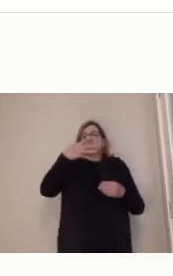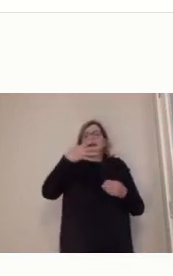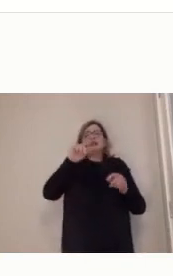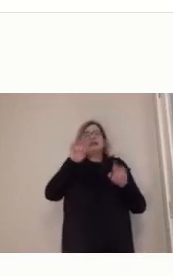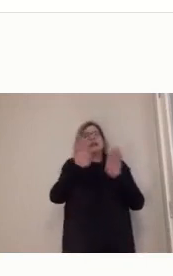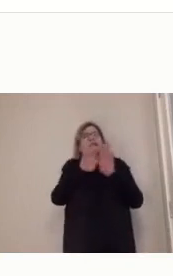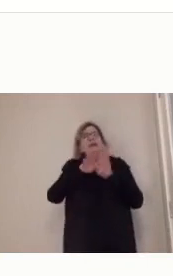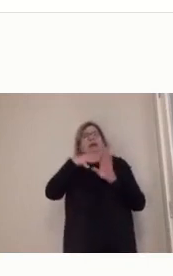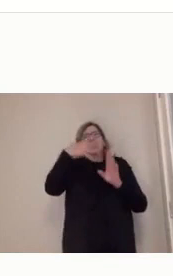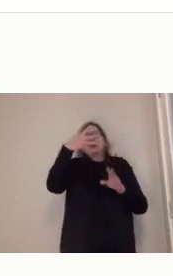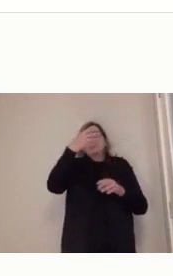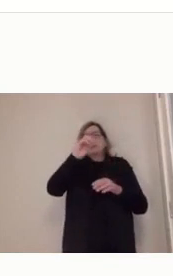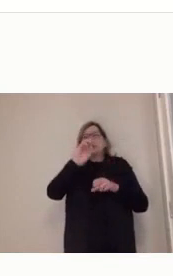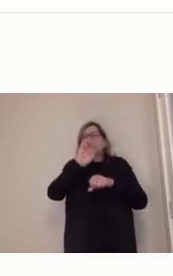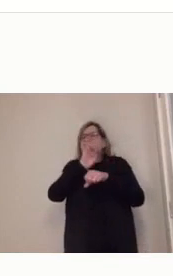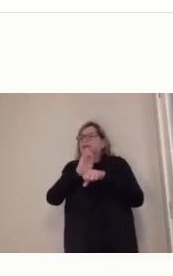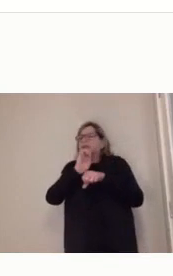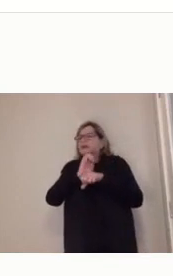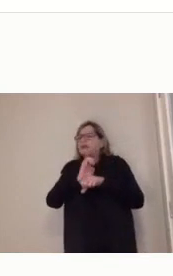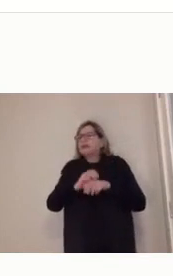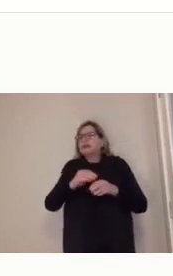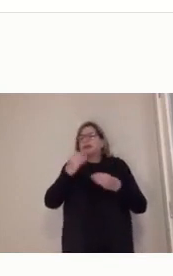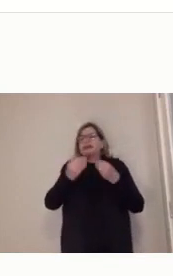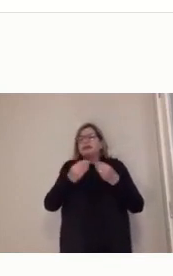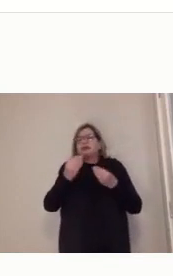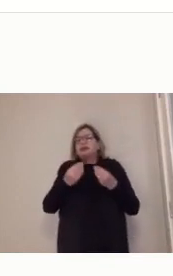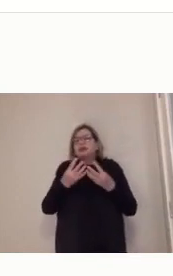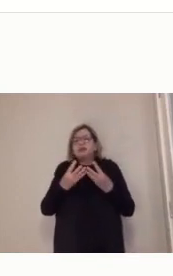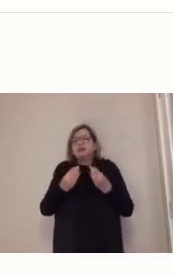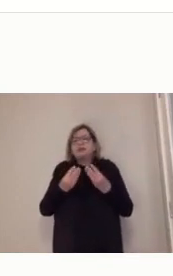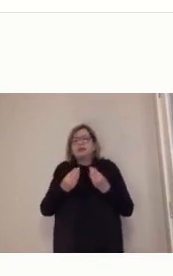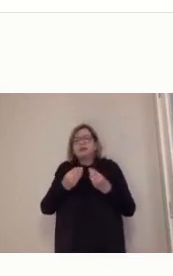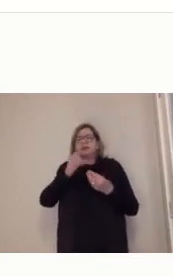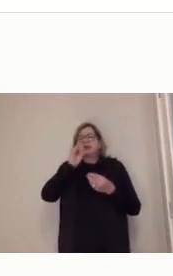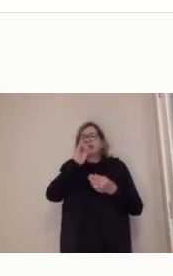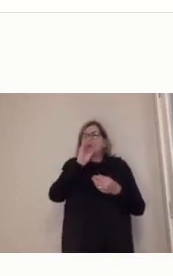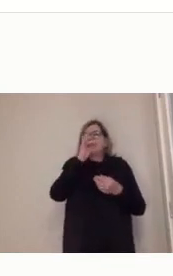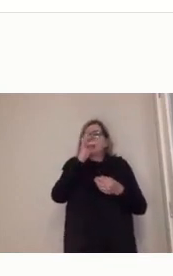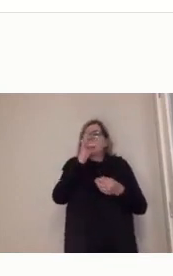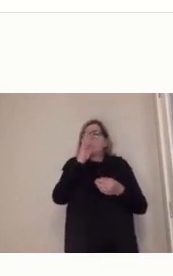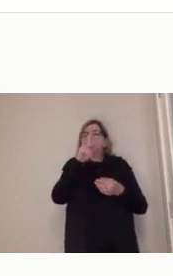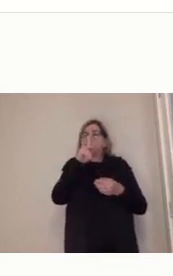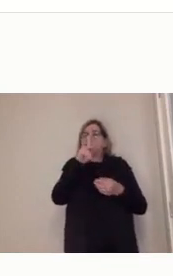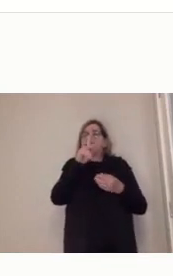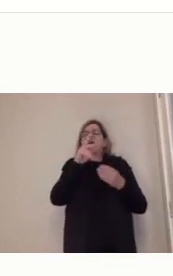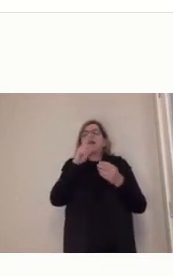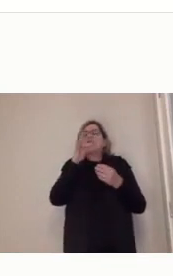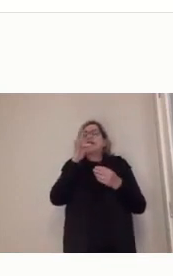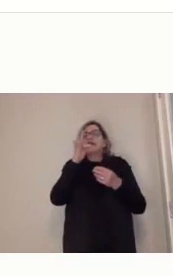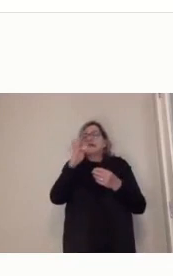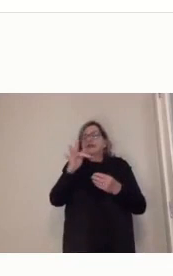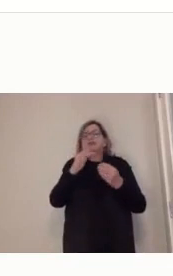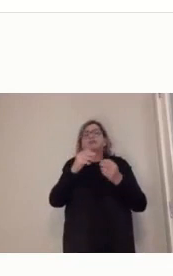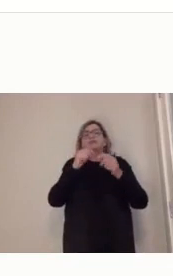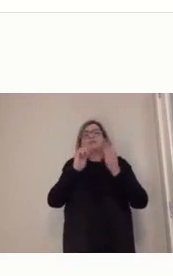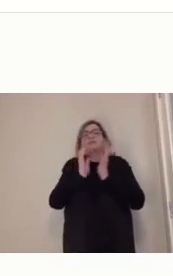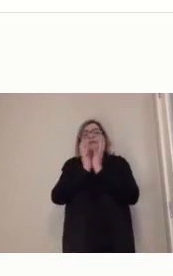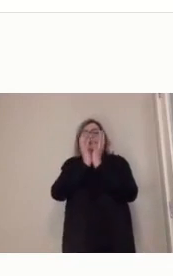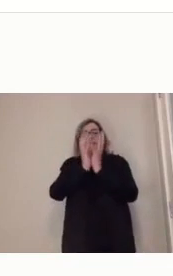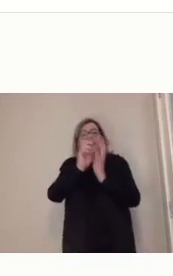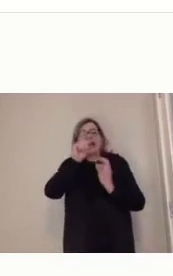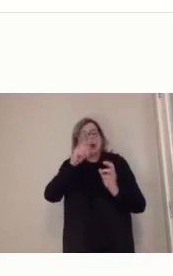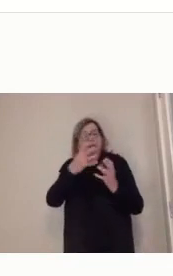Uma grande rede de colaboração, né? E a gente colabora muito uma universidade com a outra, tá? Então, é esse aqui.